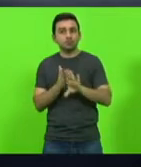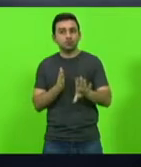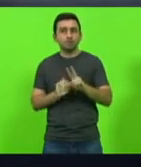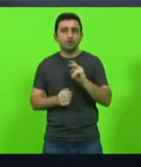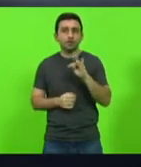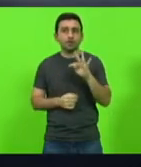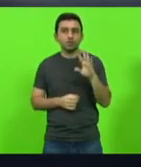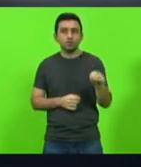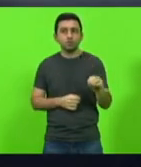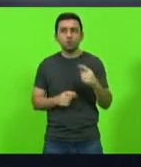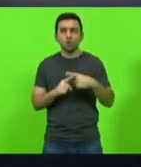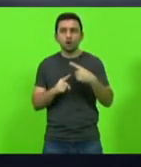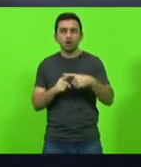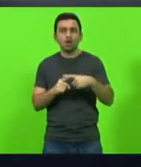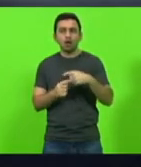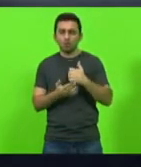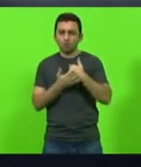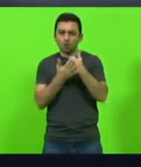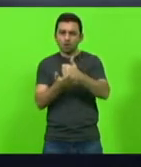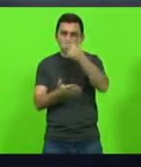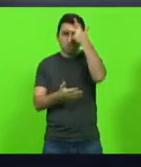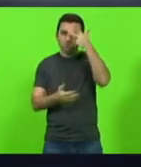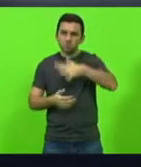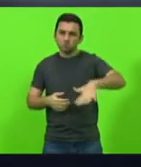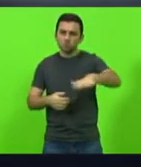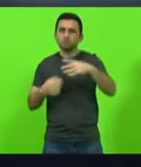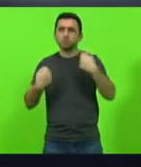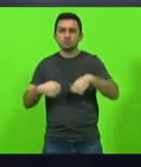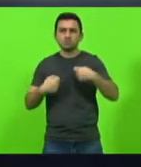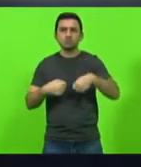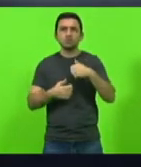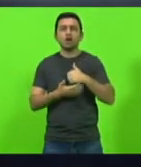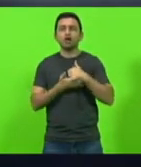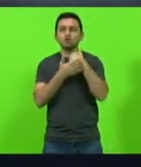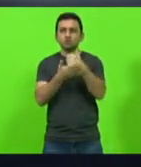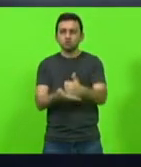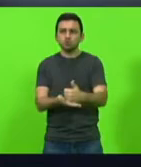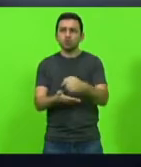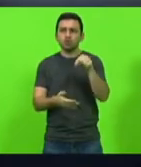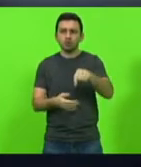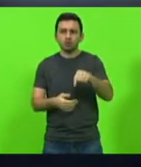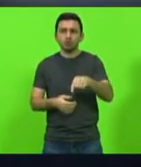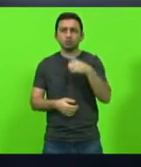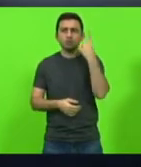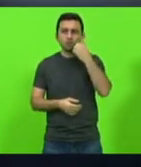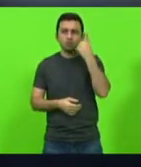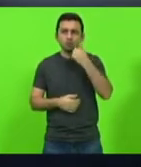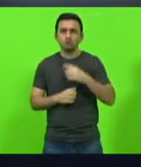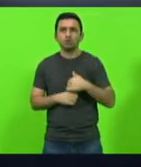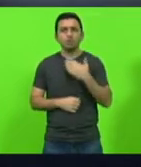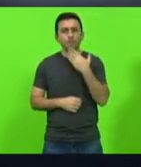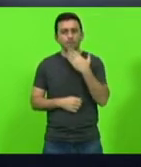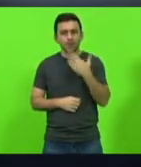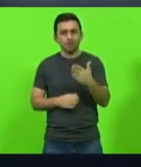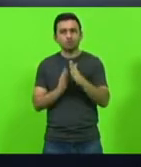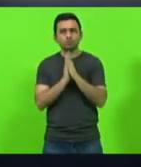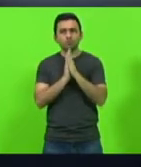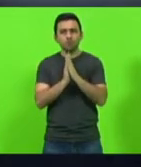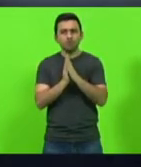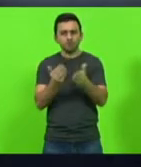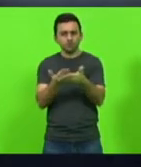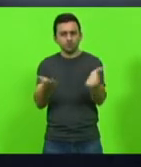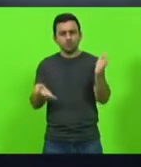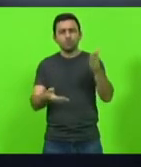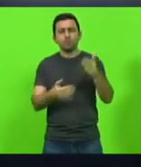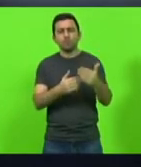ajudar as pessoas que estão precisando neste momento da mão amiga do deputado dessa casa legislativa então peço a vênia de todos voto